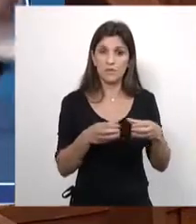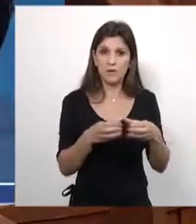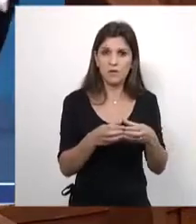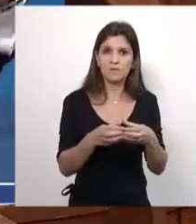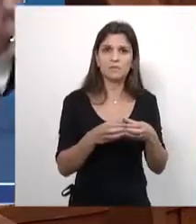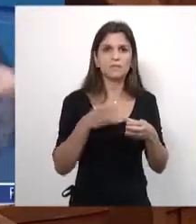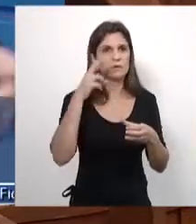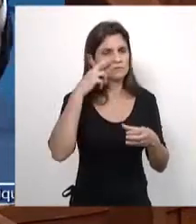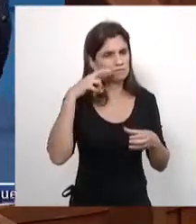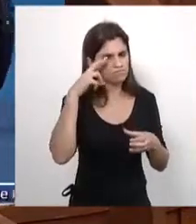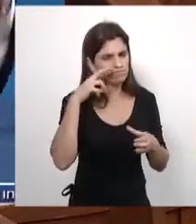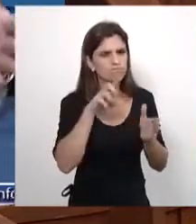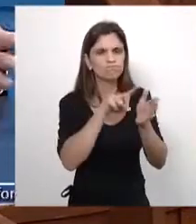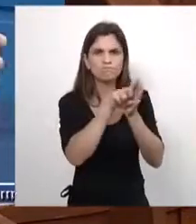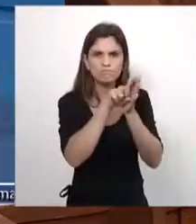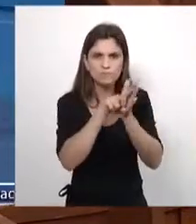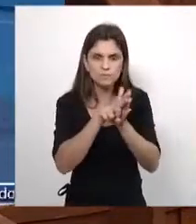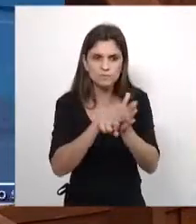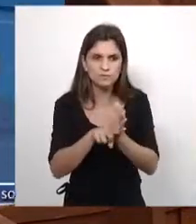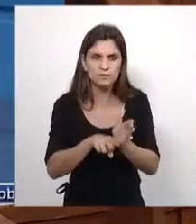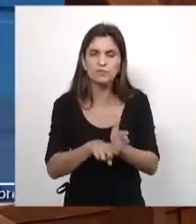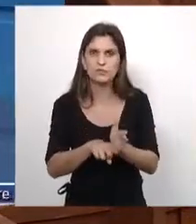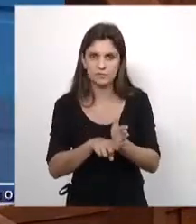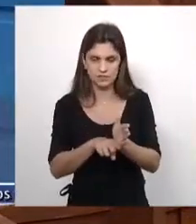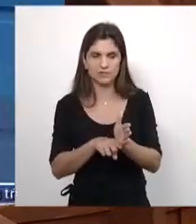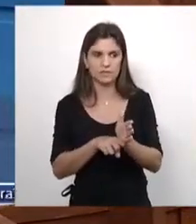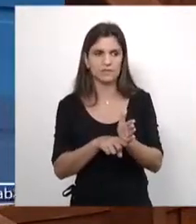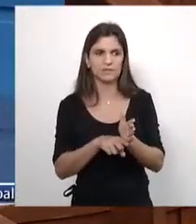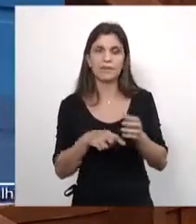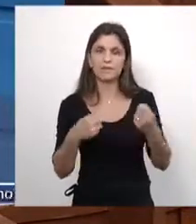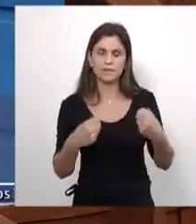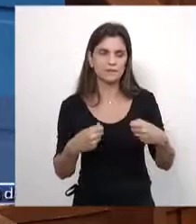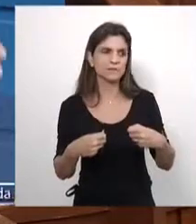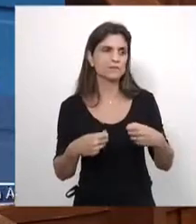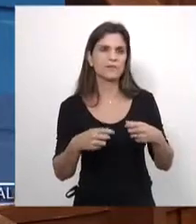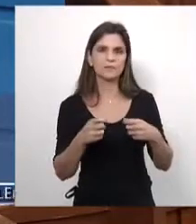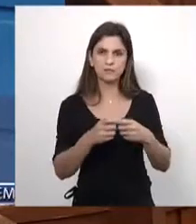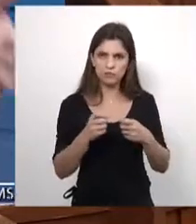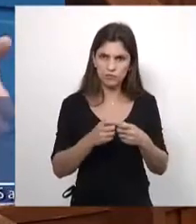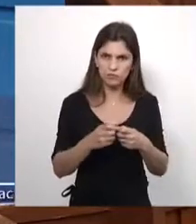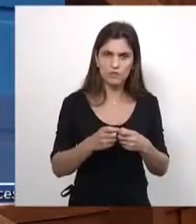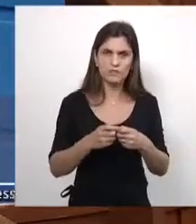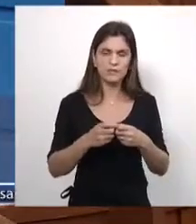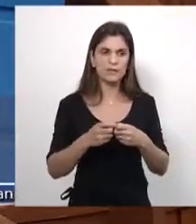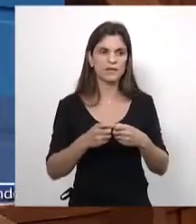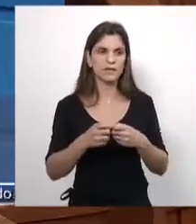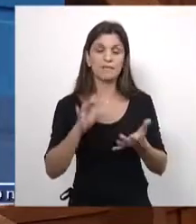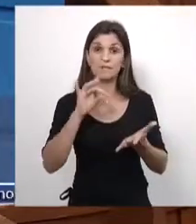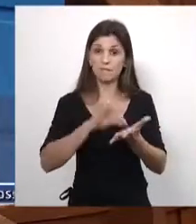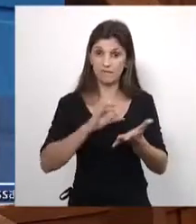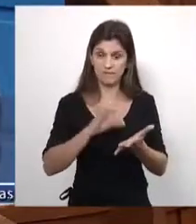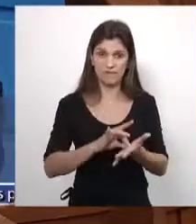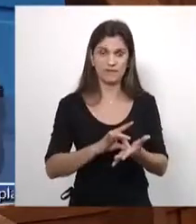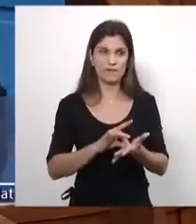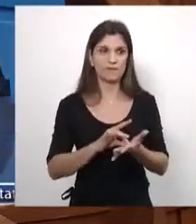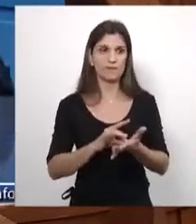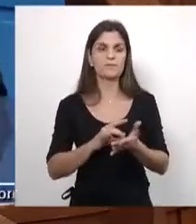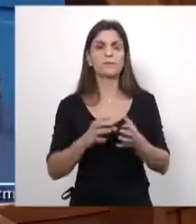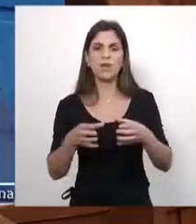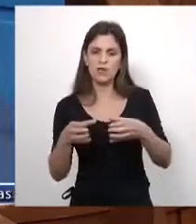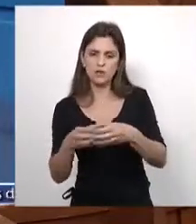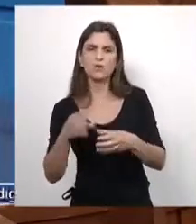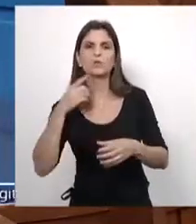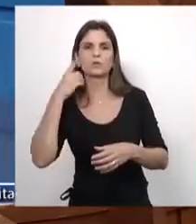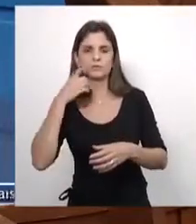investigação, investigue, tenha fatos concretos e apresente que eu tenha certeza que os parlamentares serão convencidos a